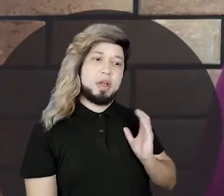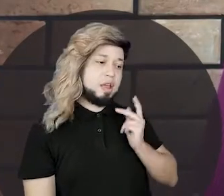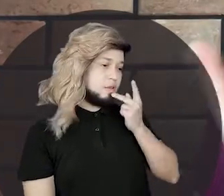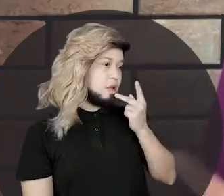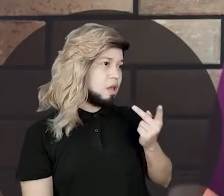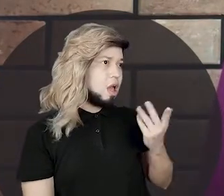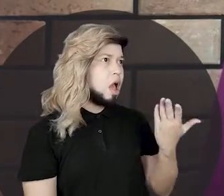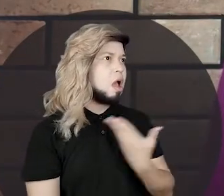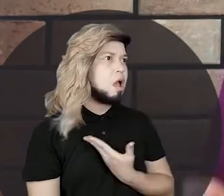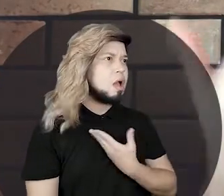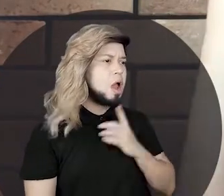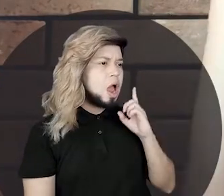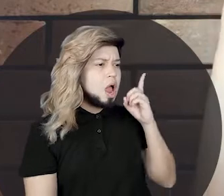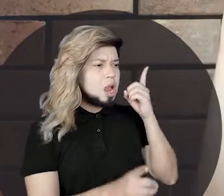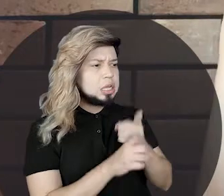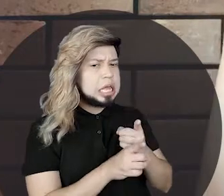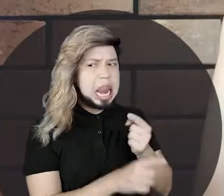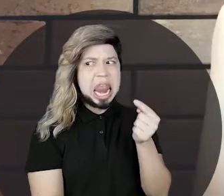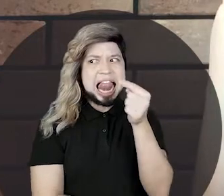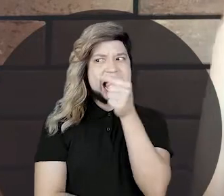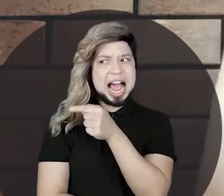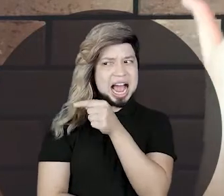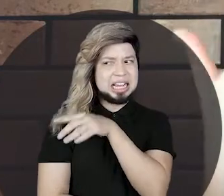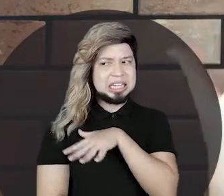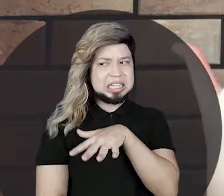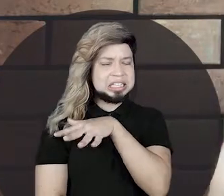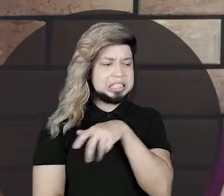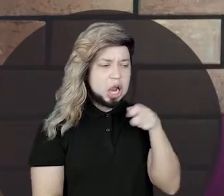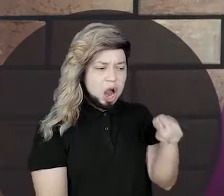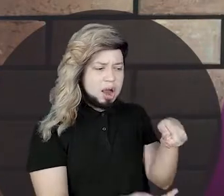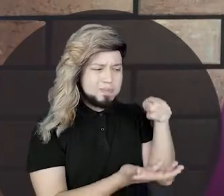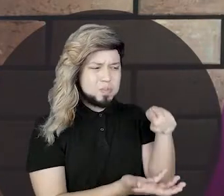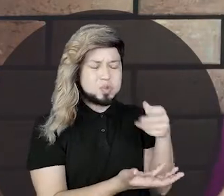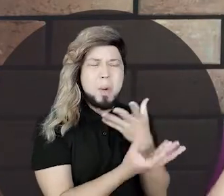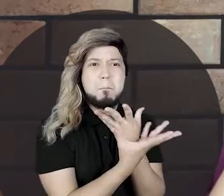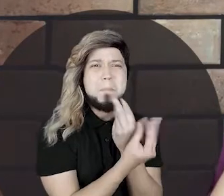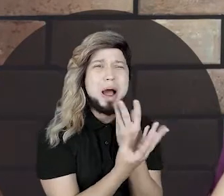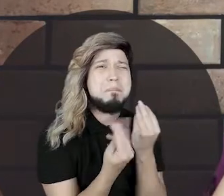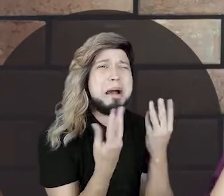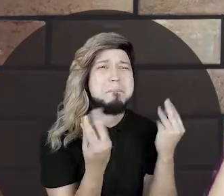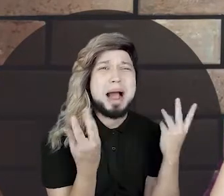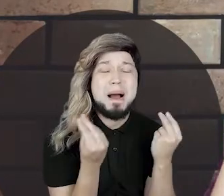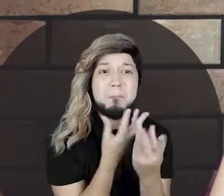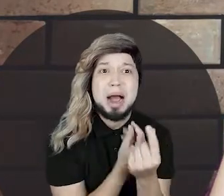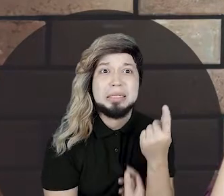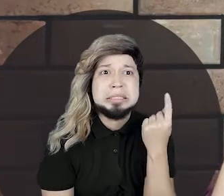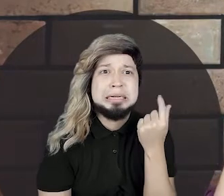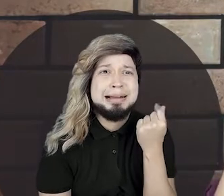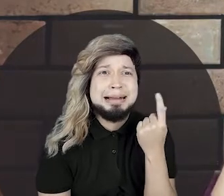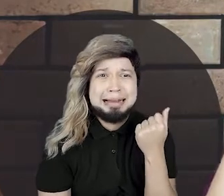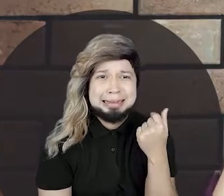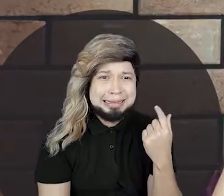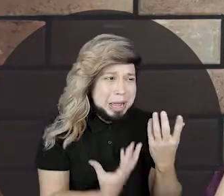disse, meu compadre, eu achei ali no terreno uma bolsa cheinha de dinheiro.